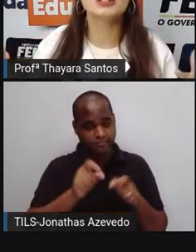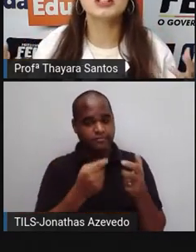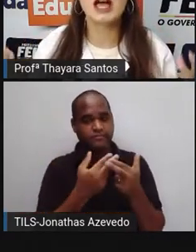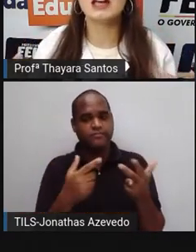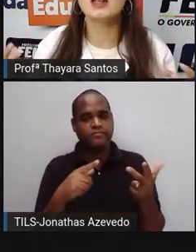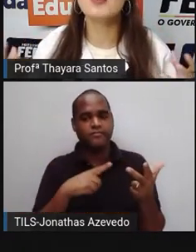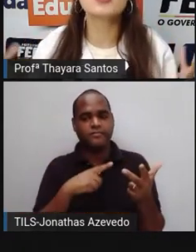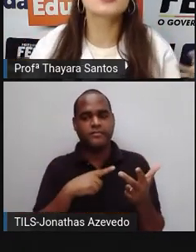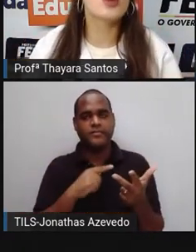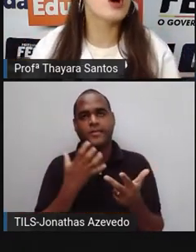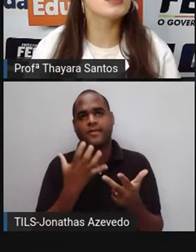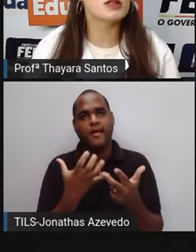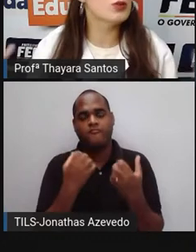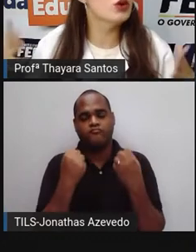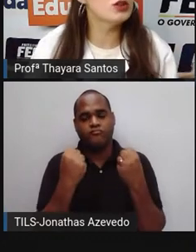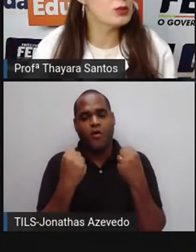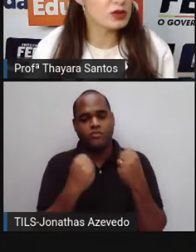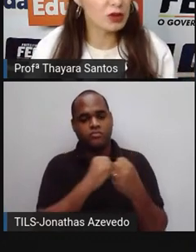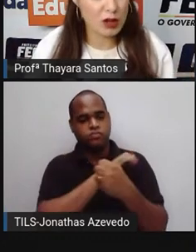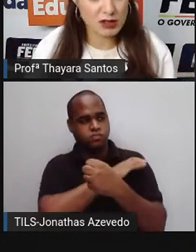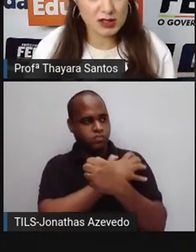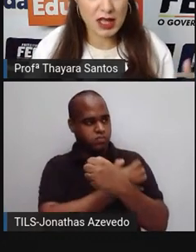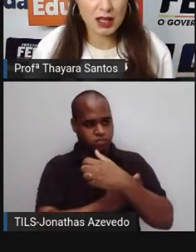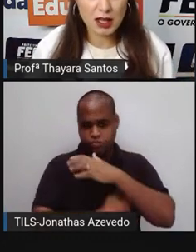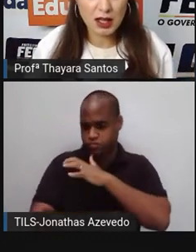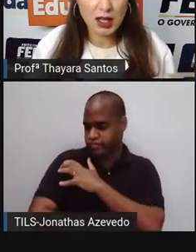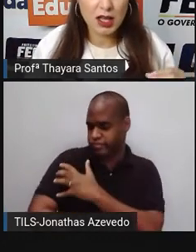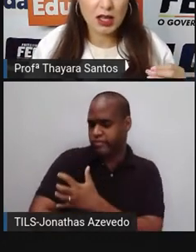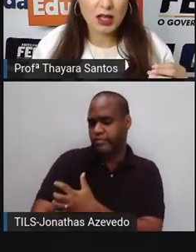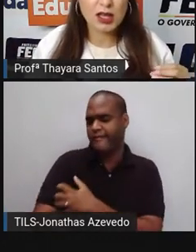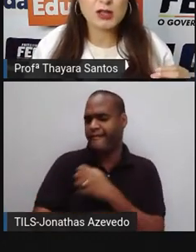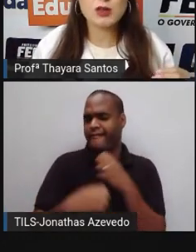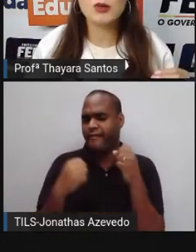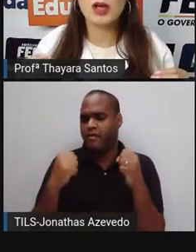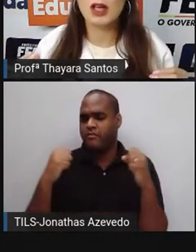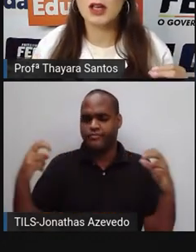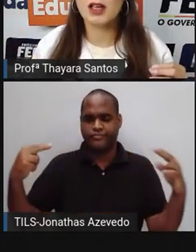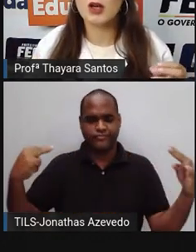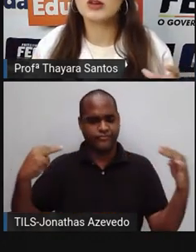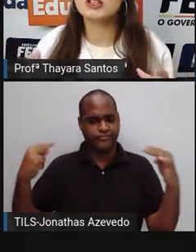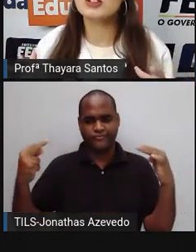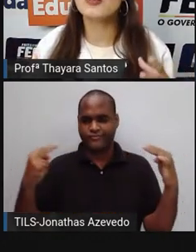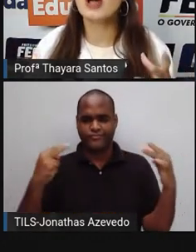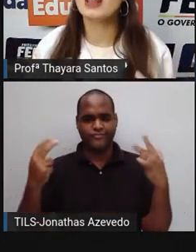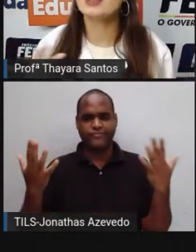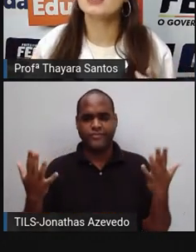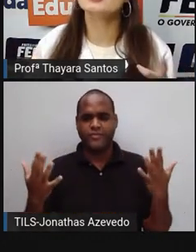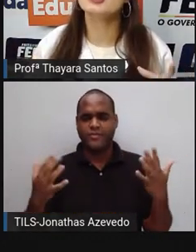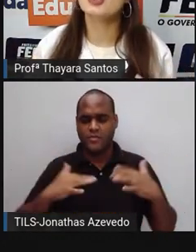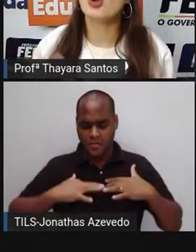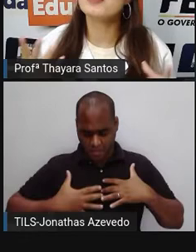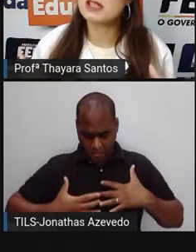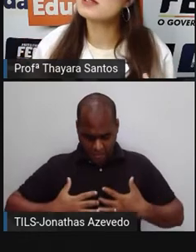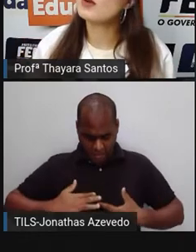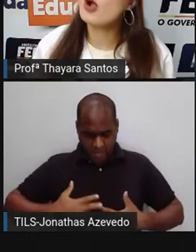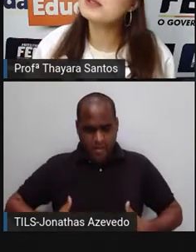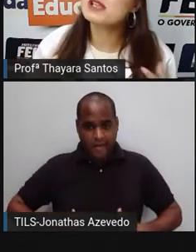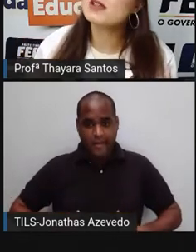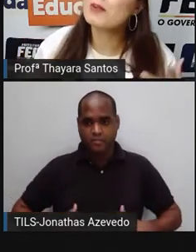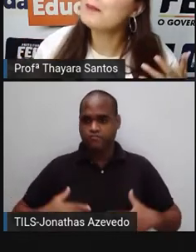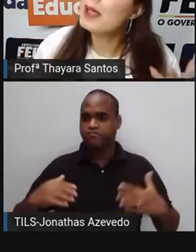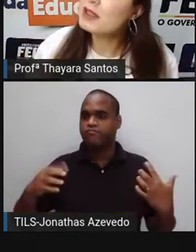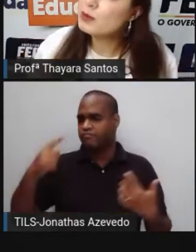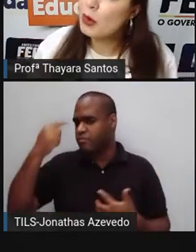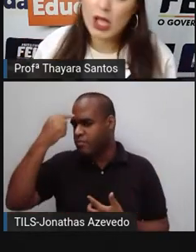por estarem musculosas, muito musculosas, né? E isso não é... Quando a gente fala de obsessão, é